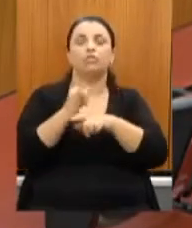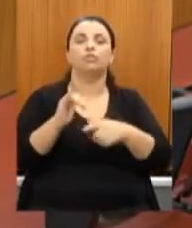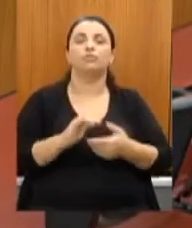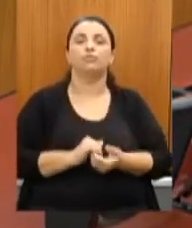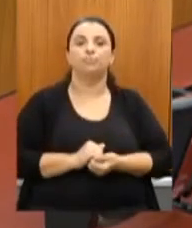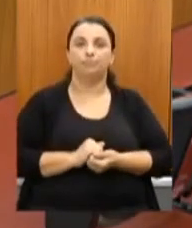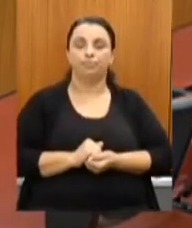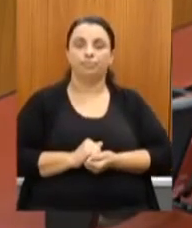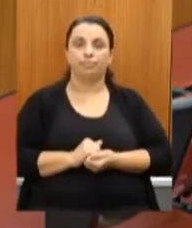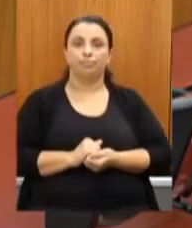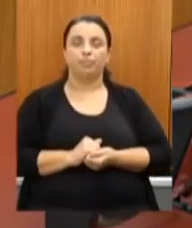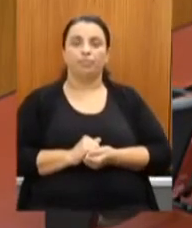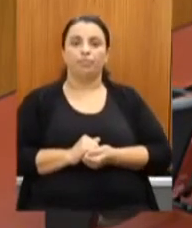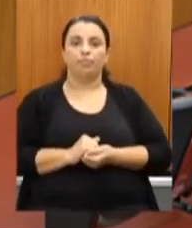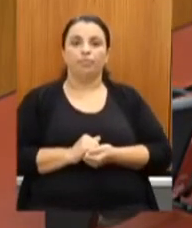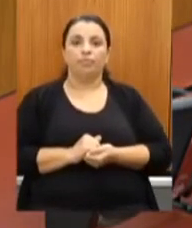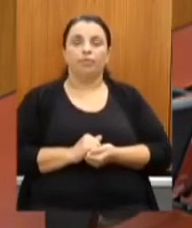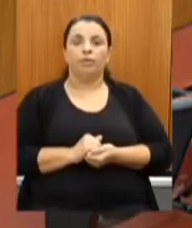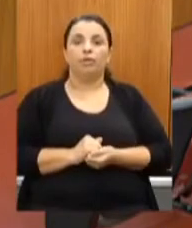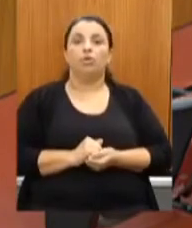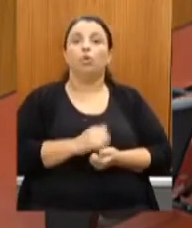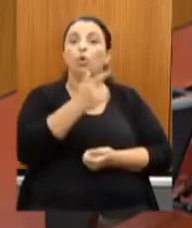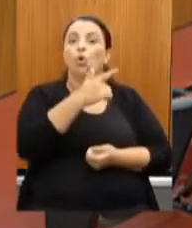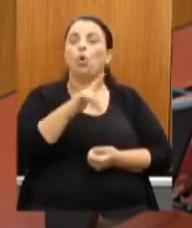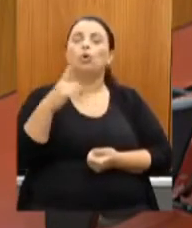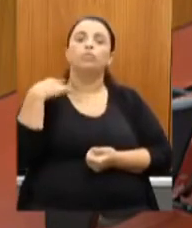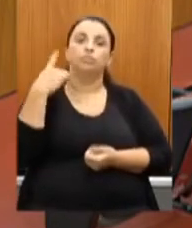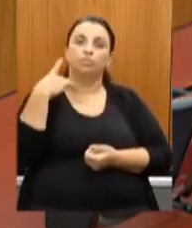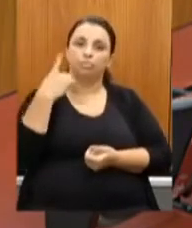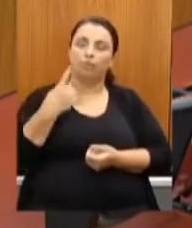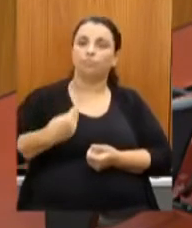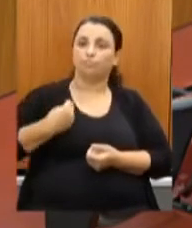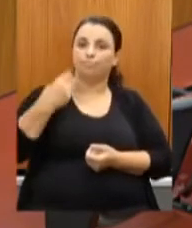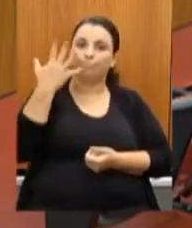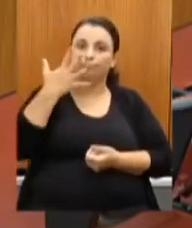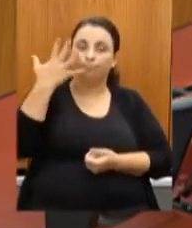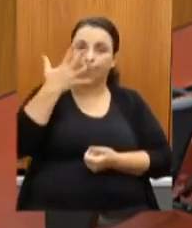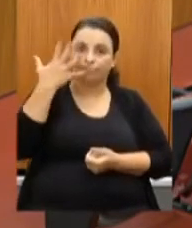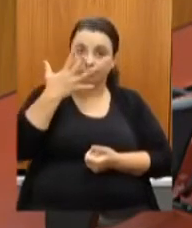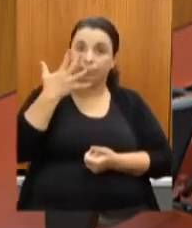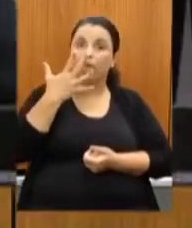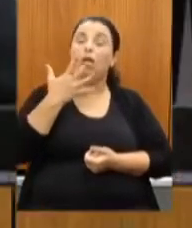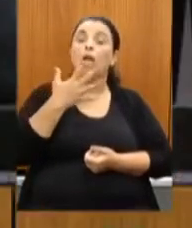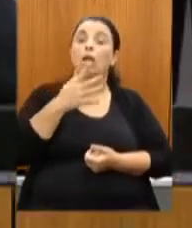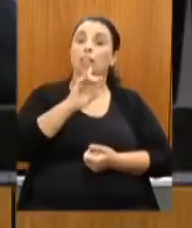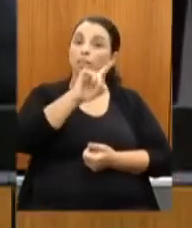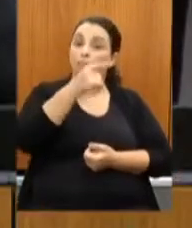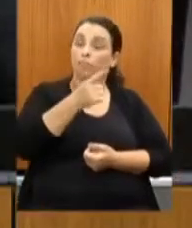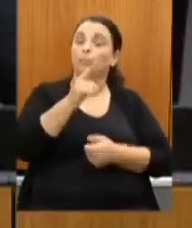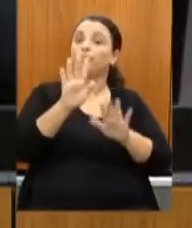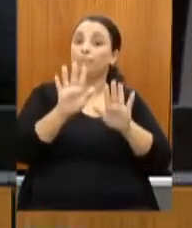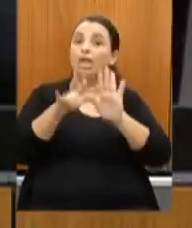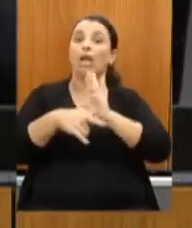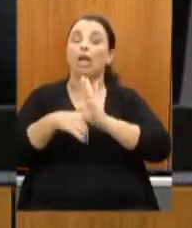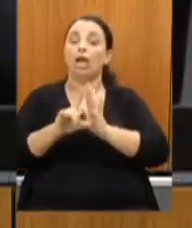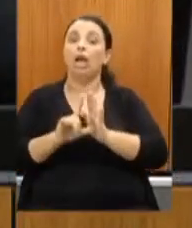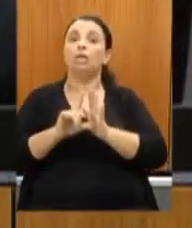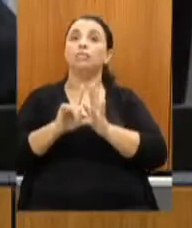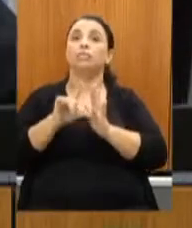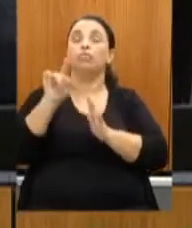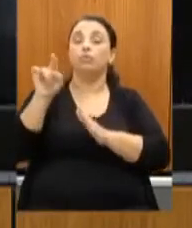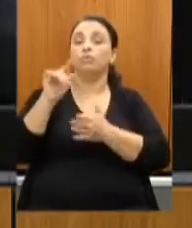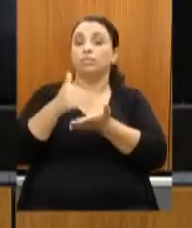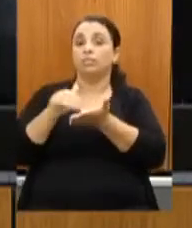Ok. Antes de passar a palavra para os demais participantes, secretário Leonides, eu passo a palavra ao senhor para até três minutos,